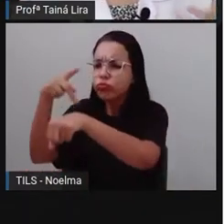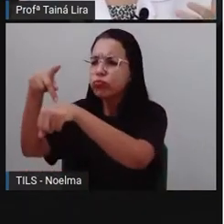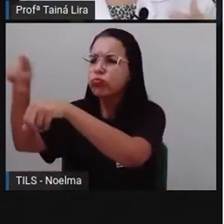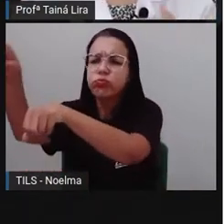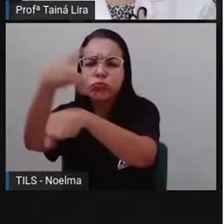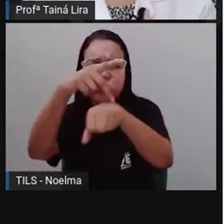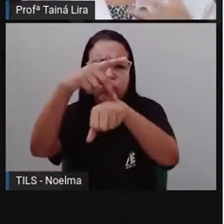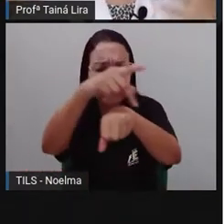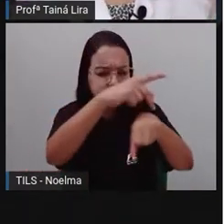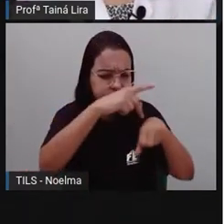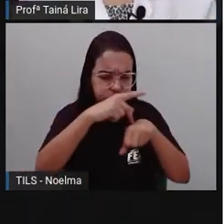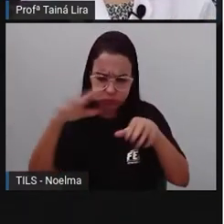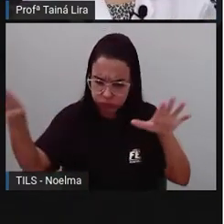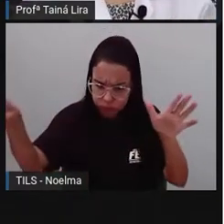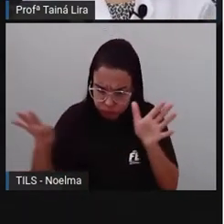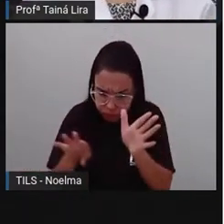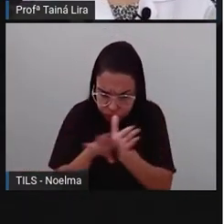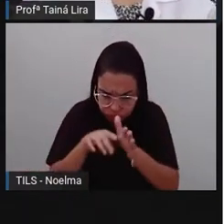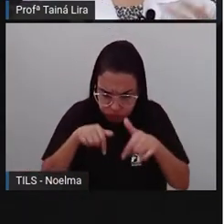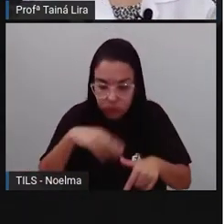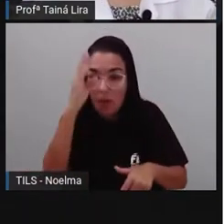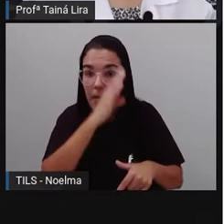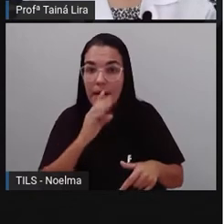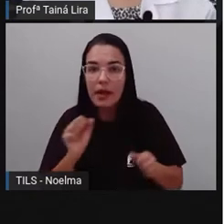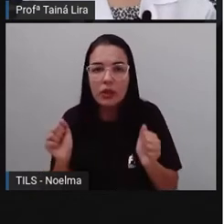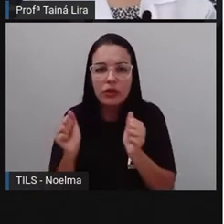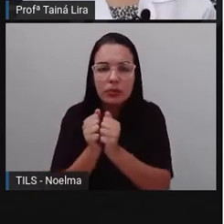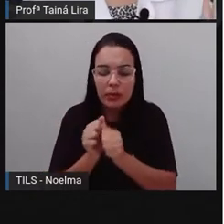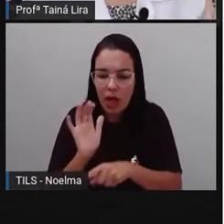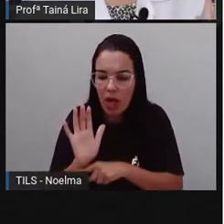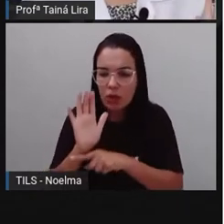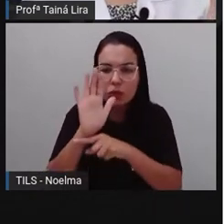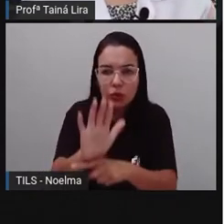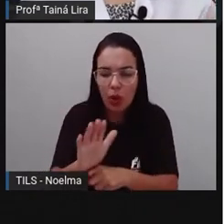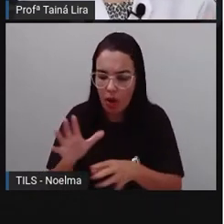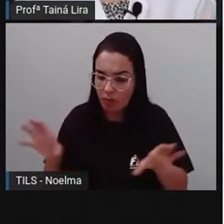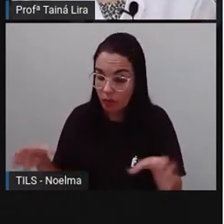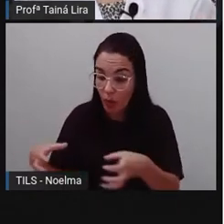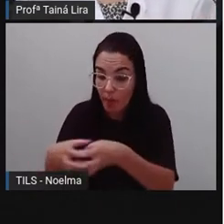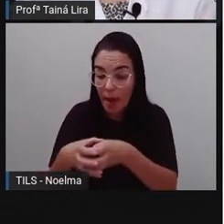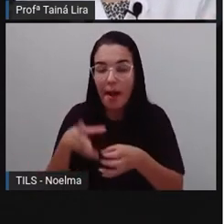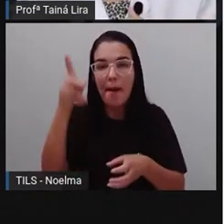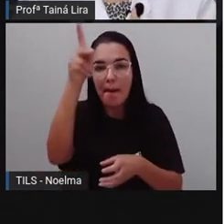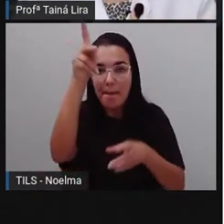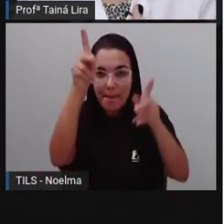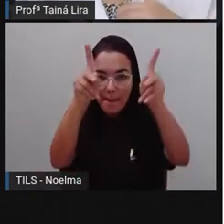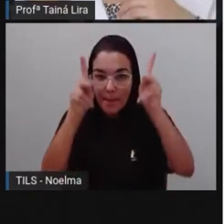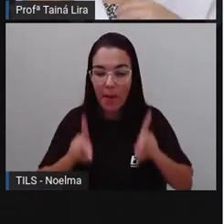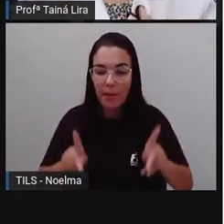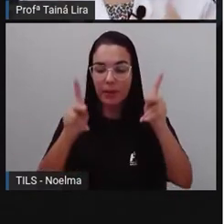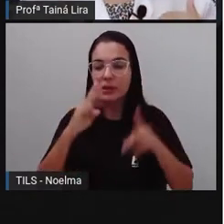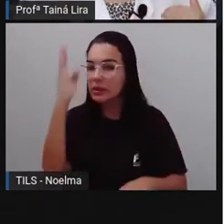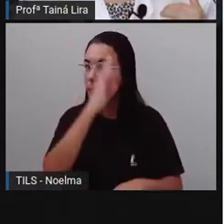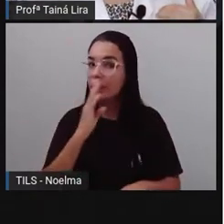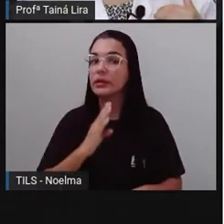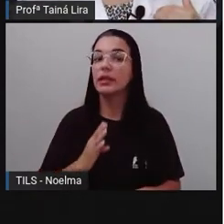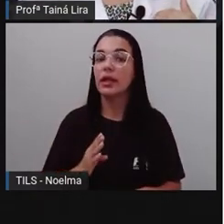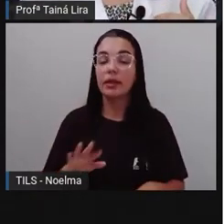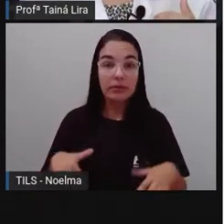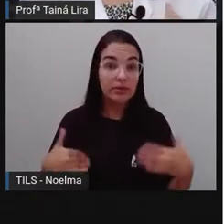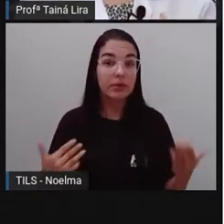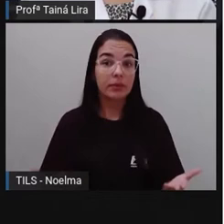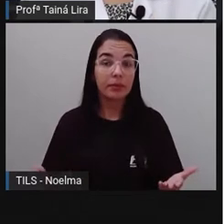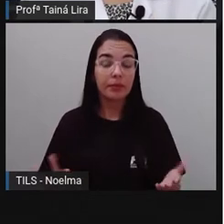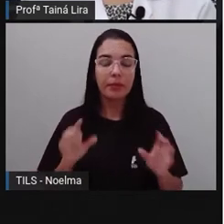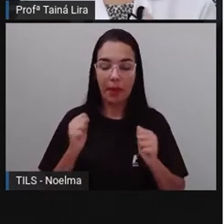vieram e ajudaram aí a formar a população brasileira? É possível observar elementos